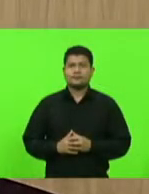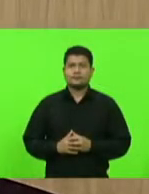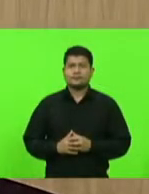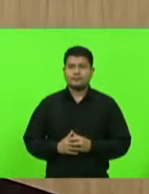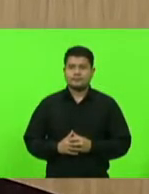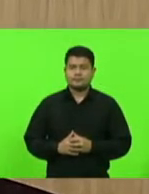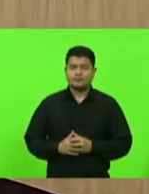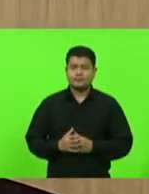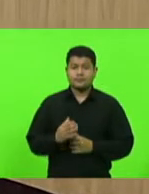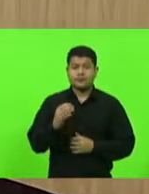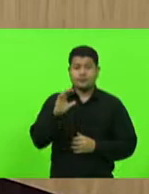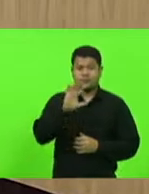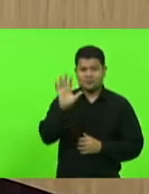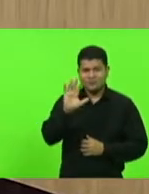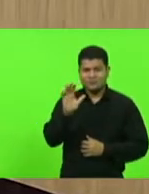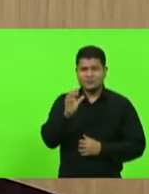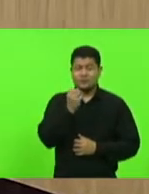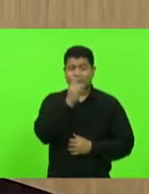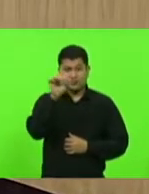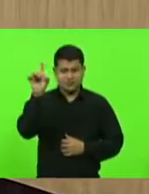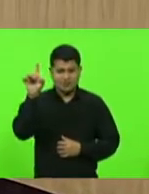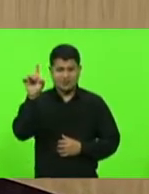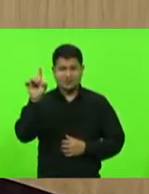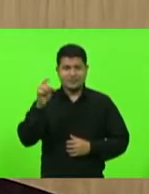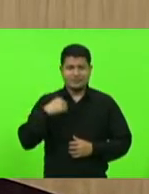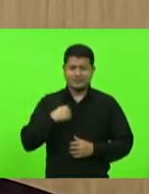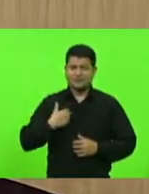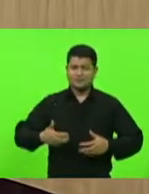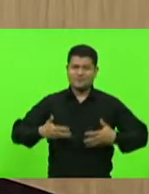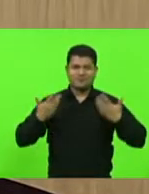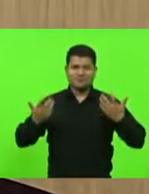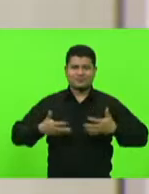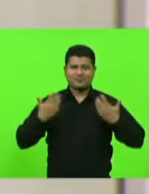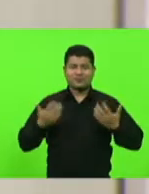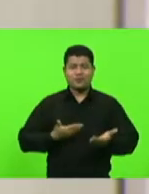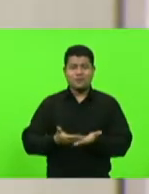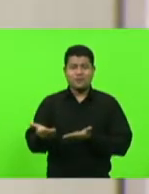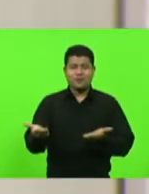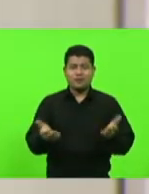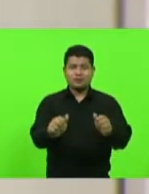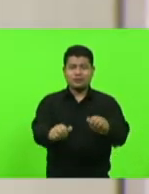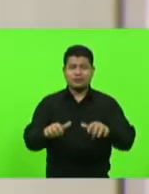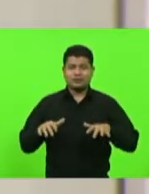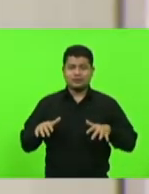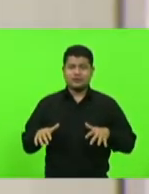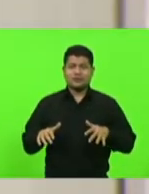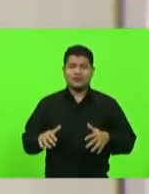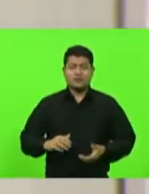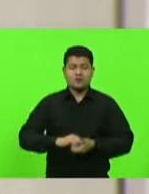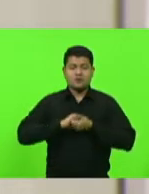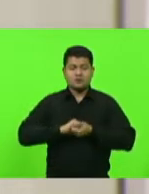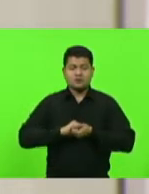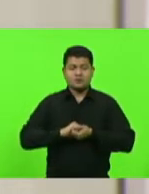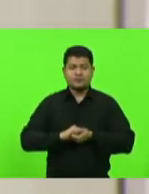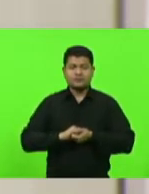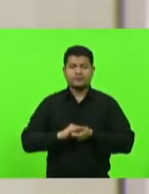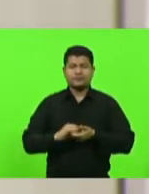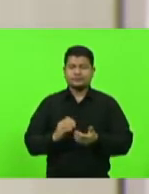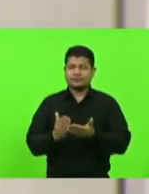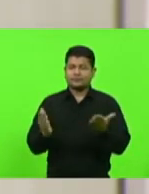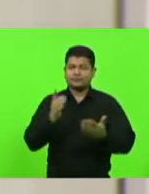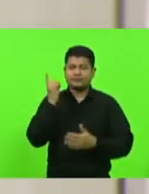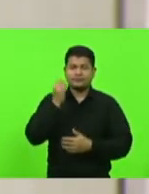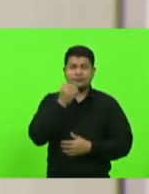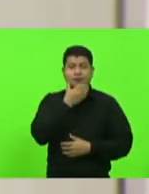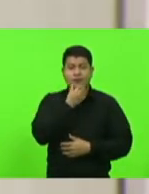Olá, bom dia. É com muita alegria que iniciamos mais uma sessão no dia de hoje. Quero cumprimentar as nossas deputadas,